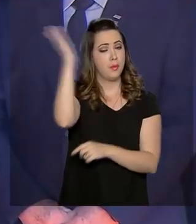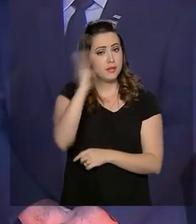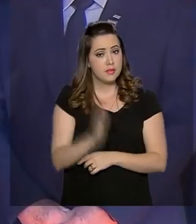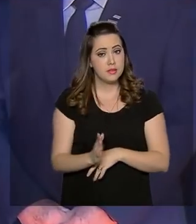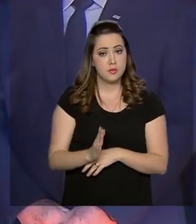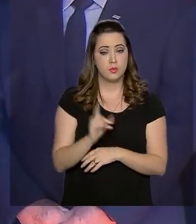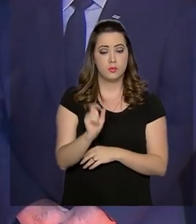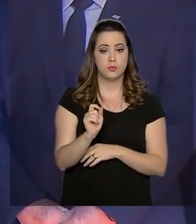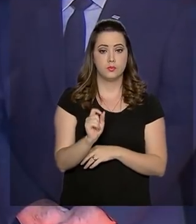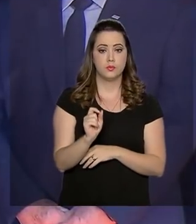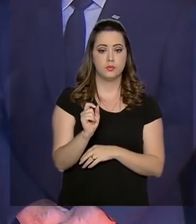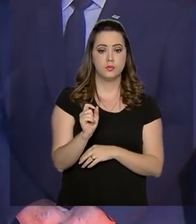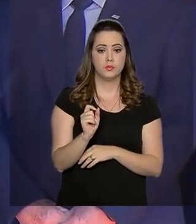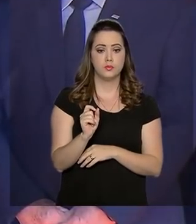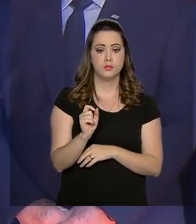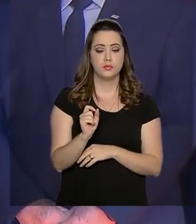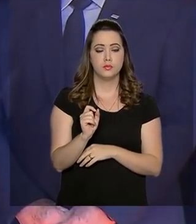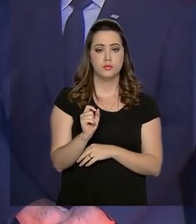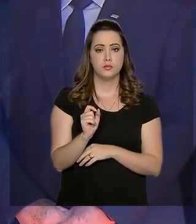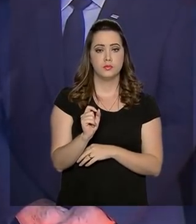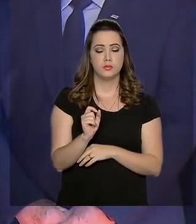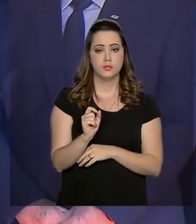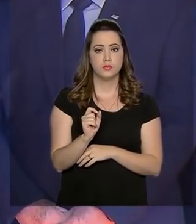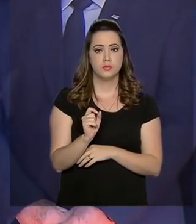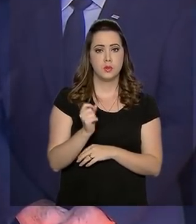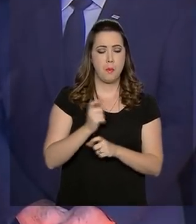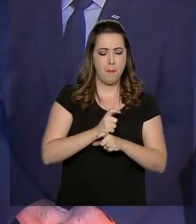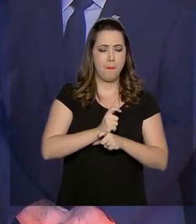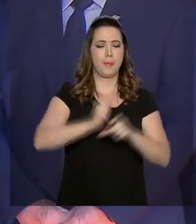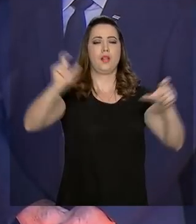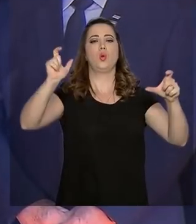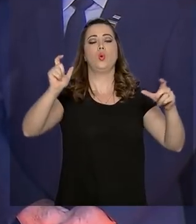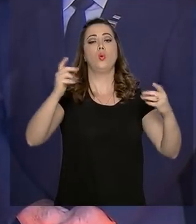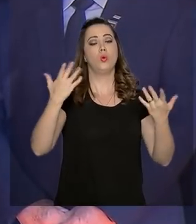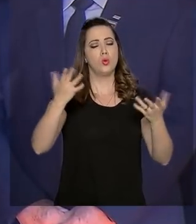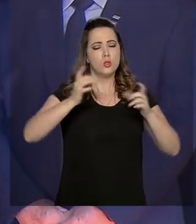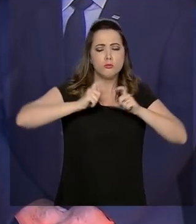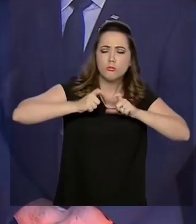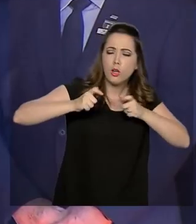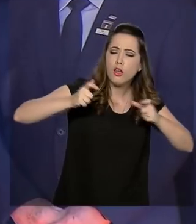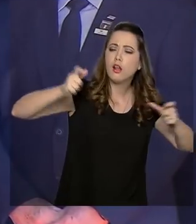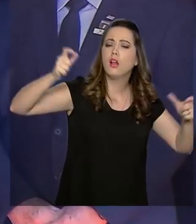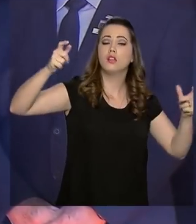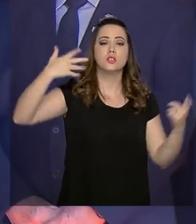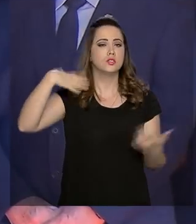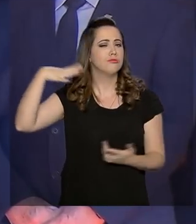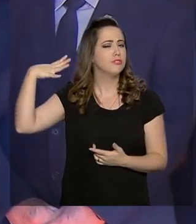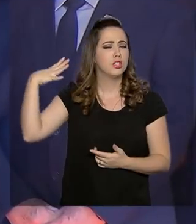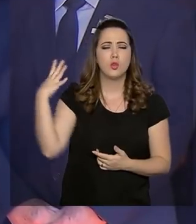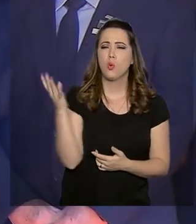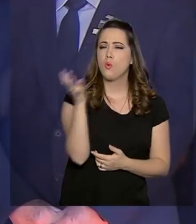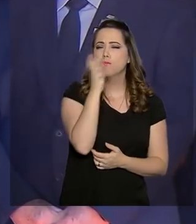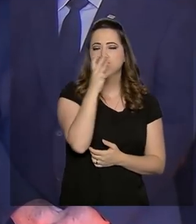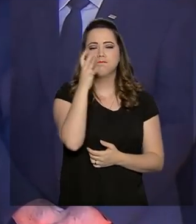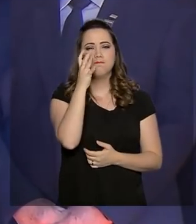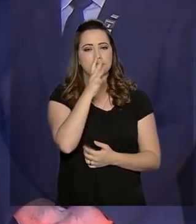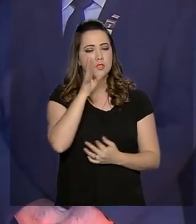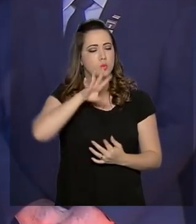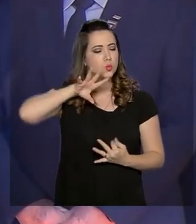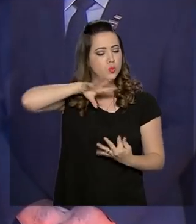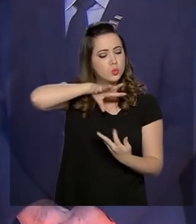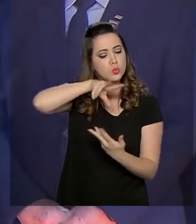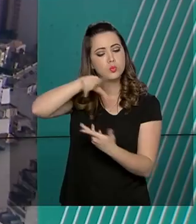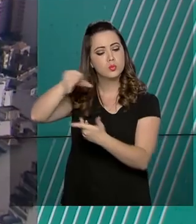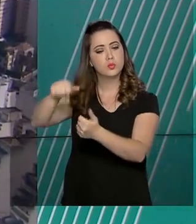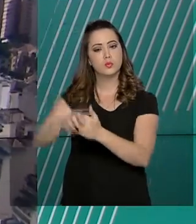maior, grande e reconhecido em todo o cenário